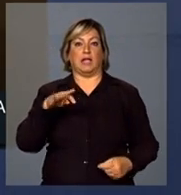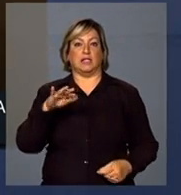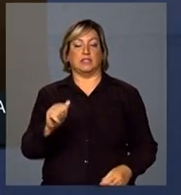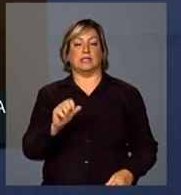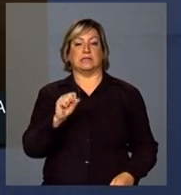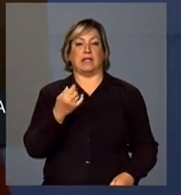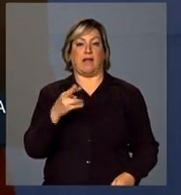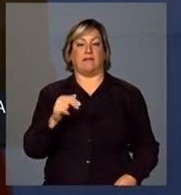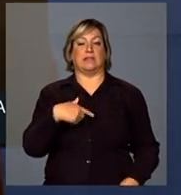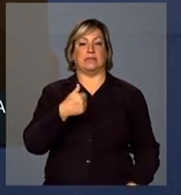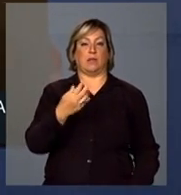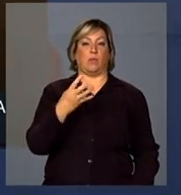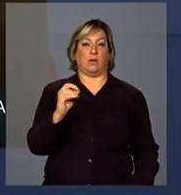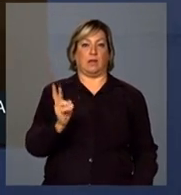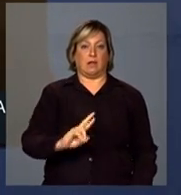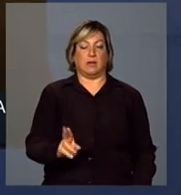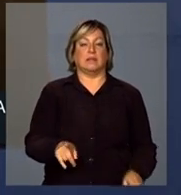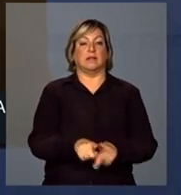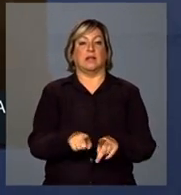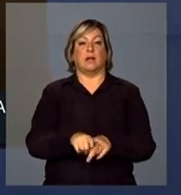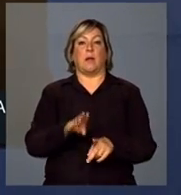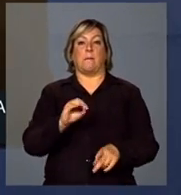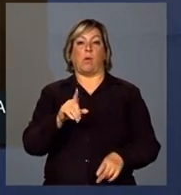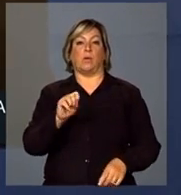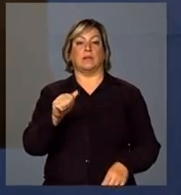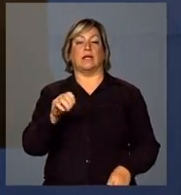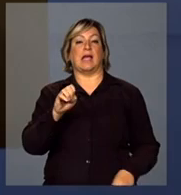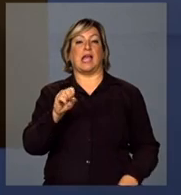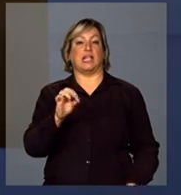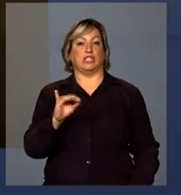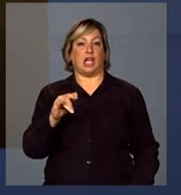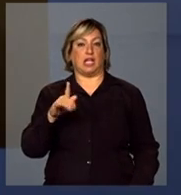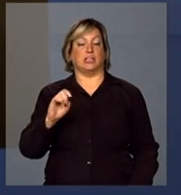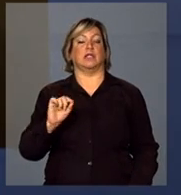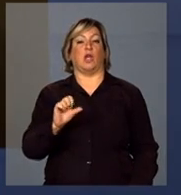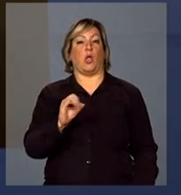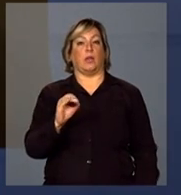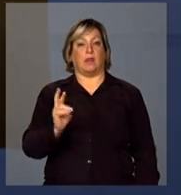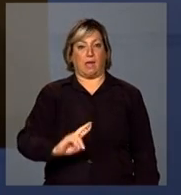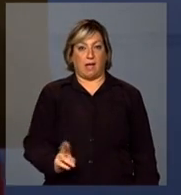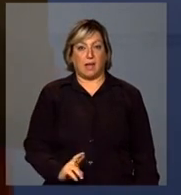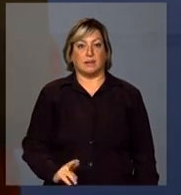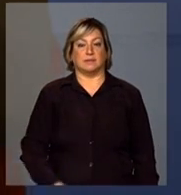e o Bolsa Estiagem de 80 reais.